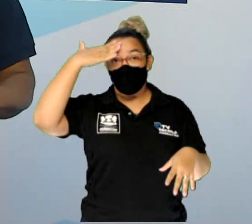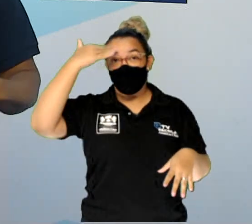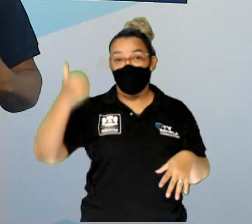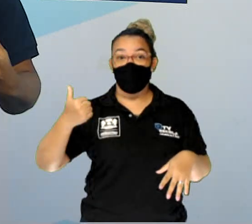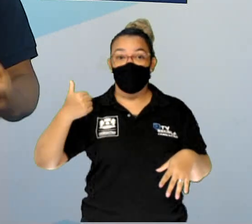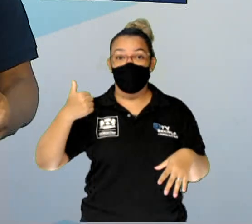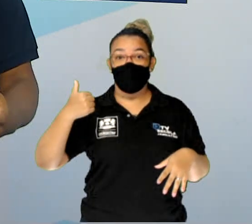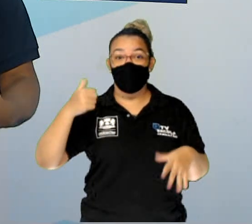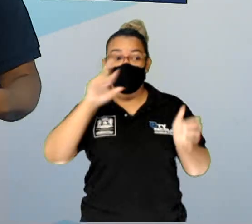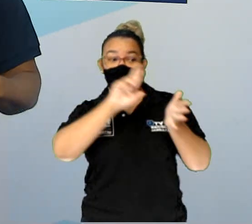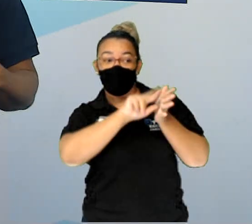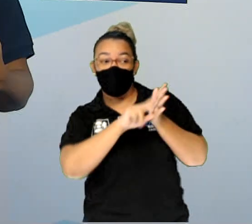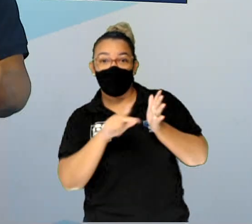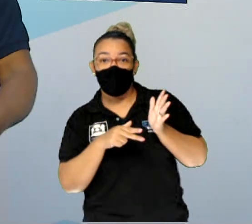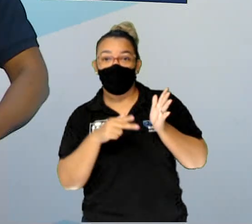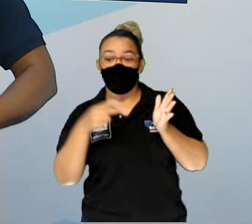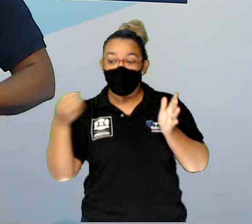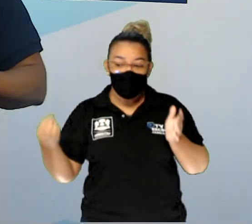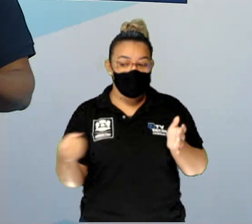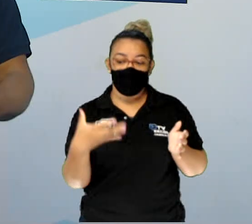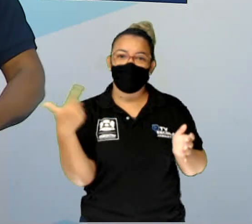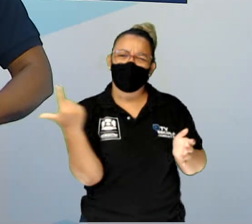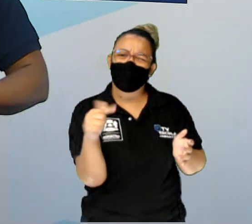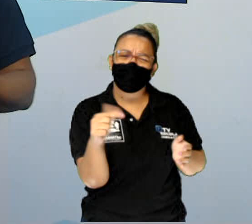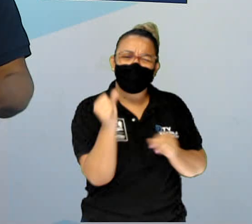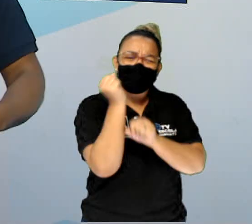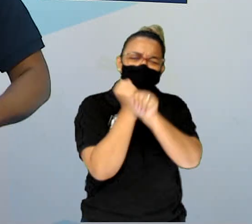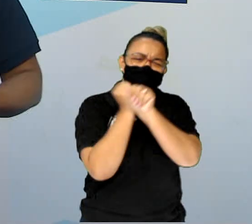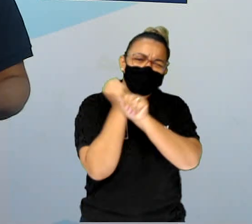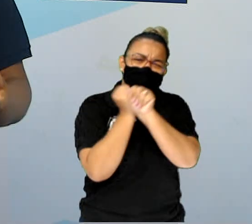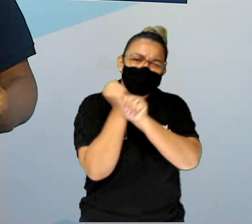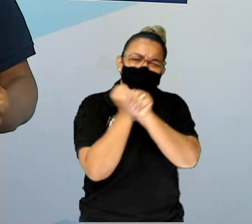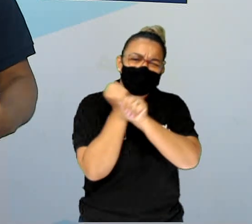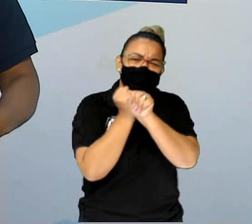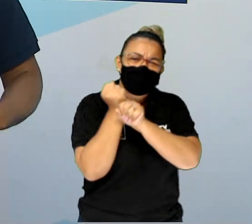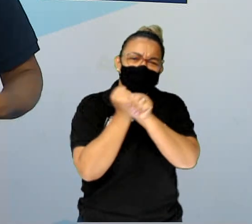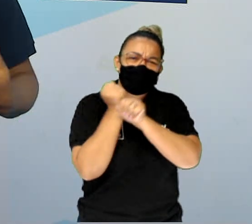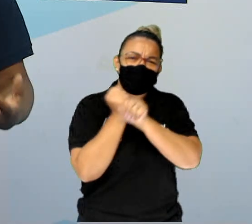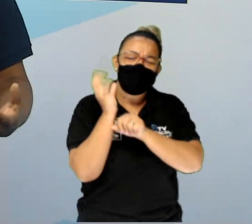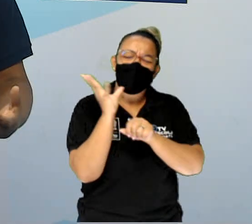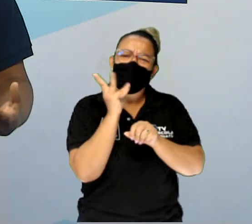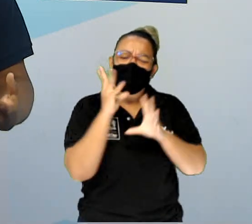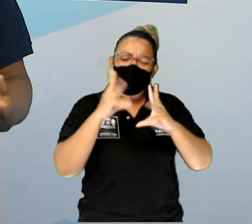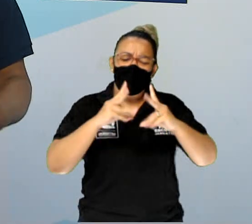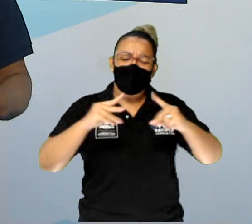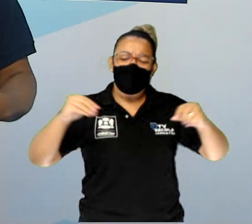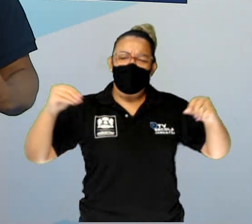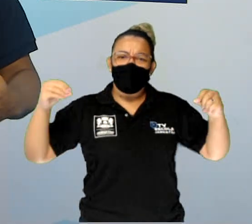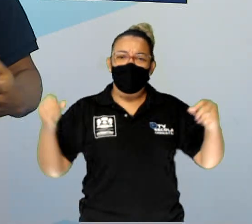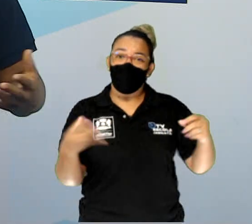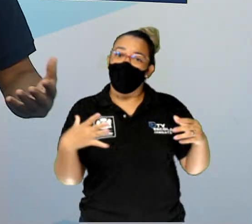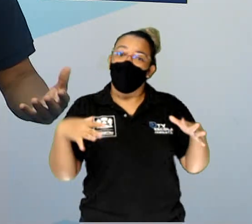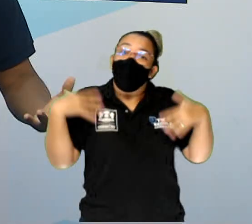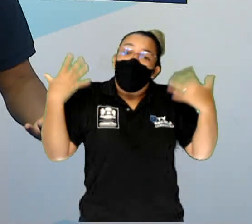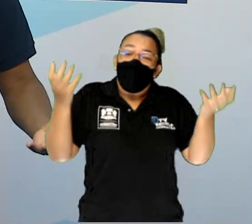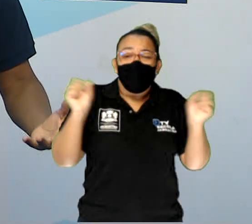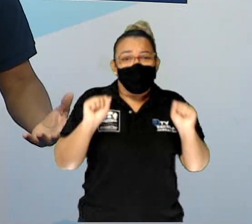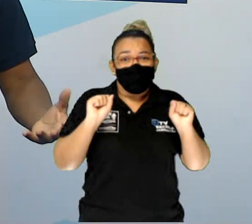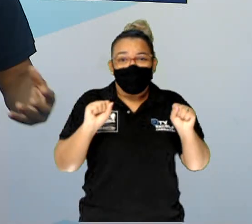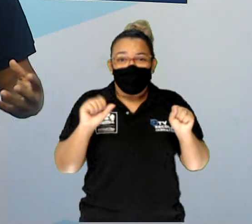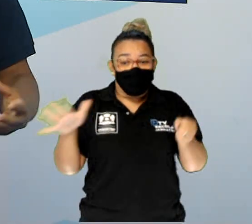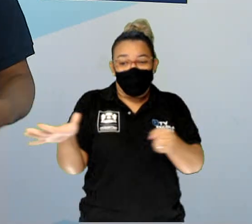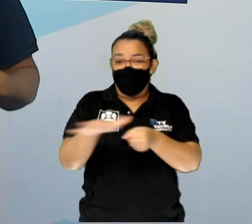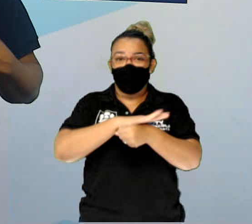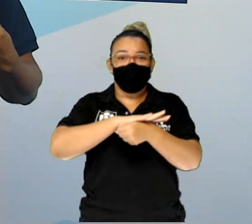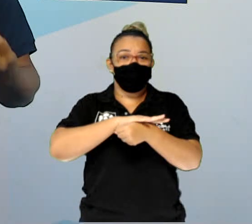não renováveis, eles demoram muitos anos para poder se renovar ou podem se esgotar.